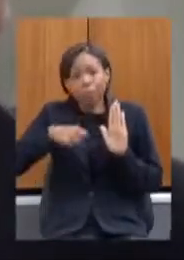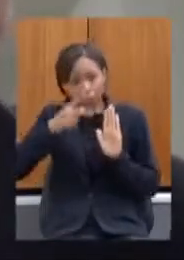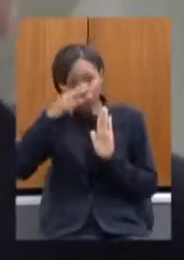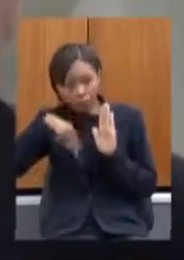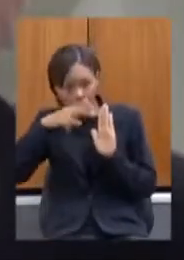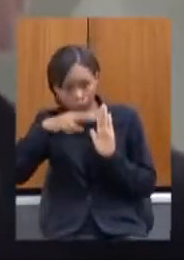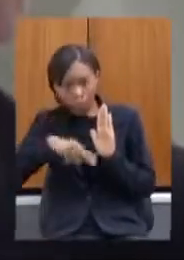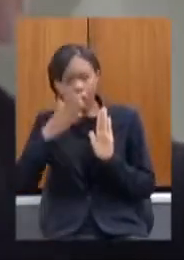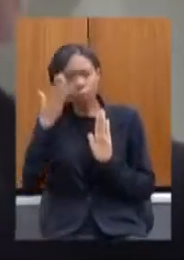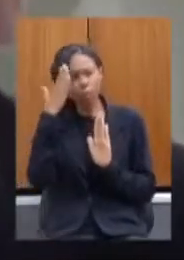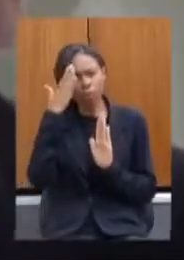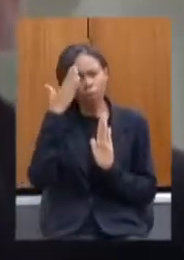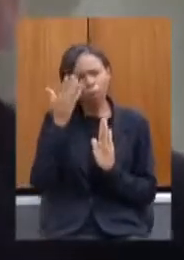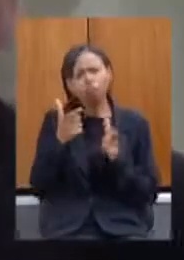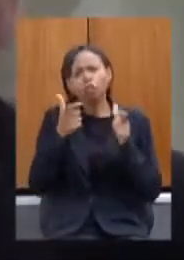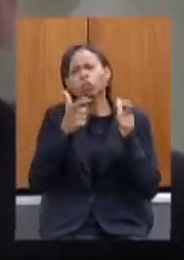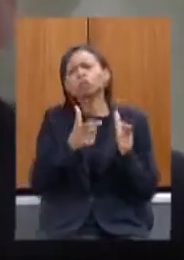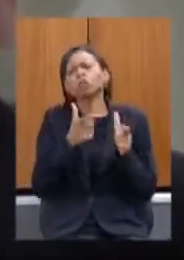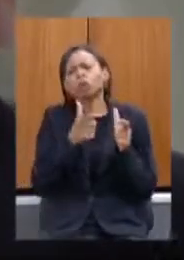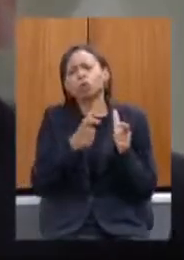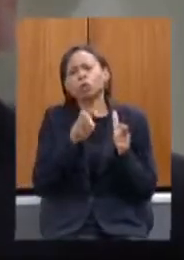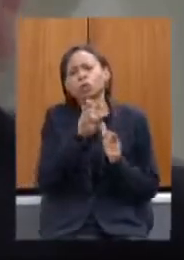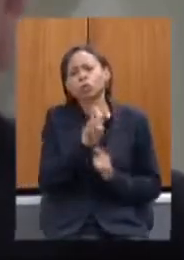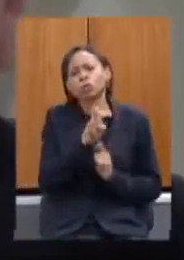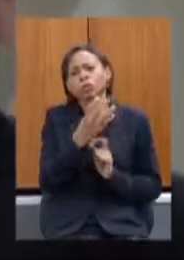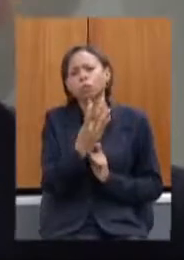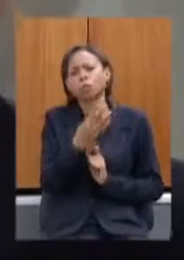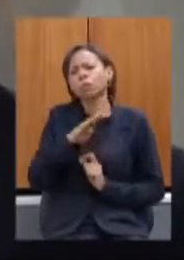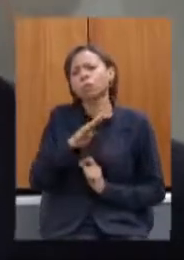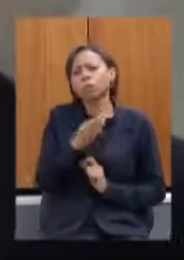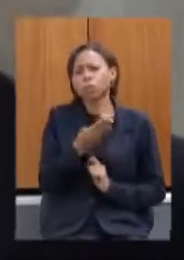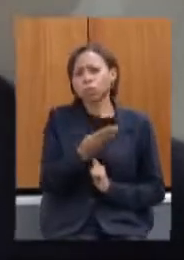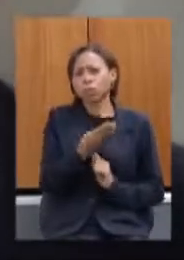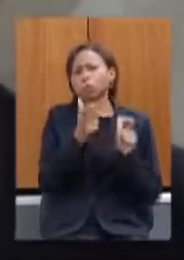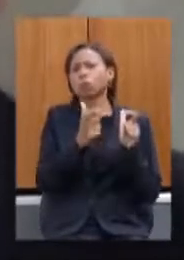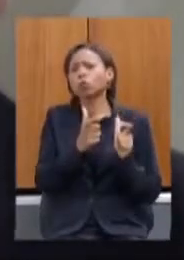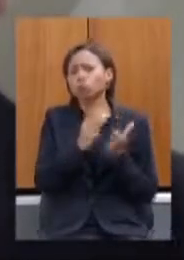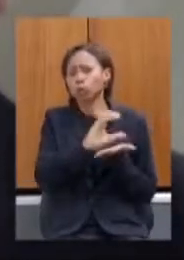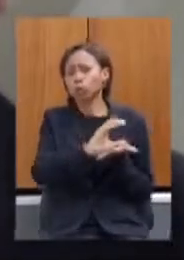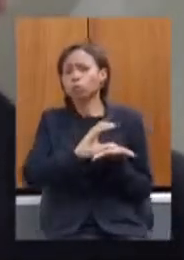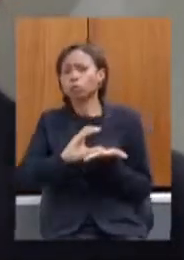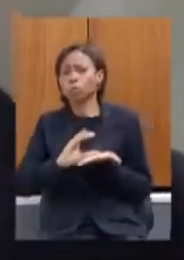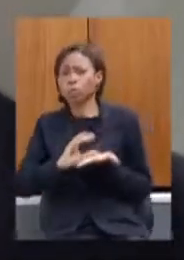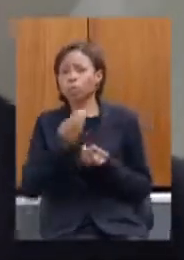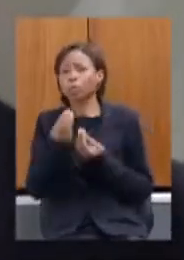da onde vem os 54 bilhões como eles estão sendo pedidos